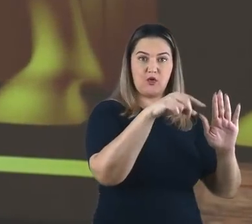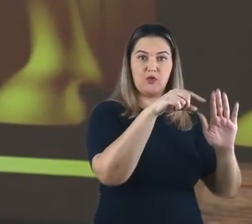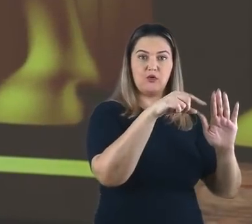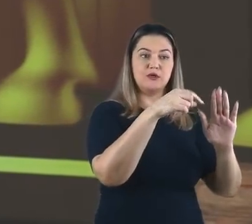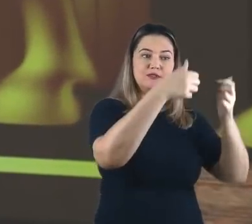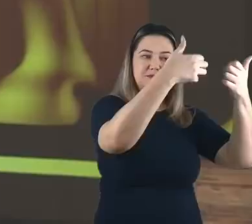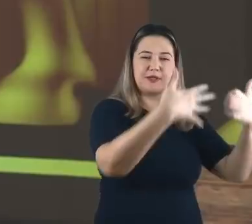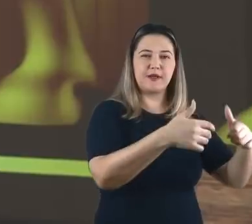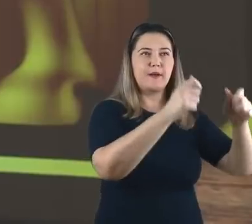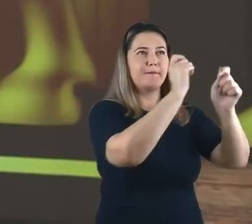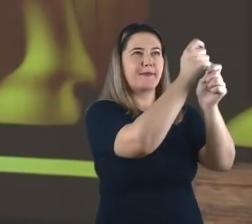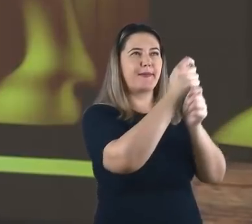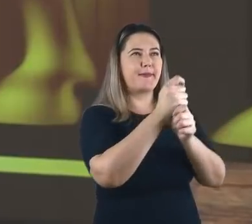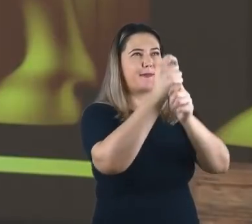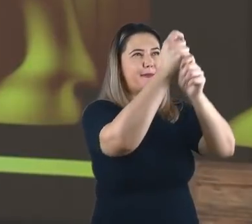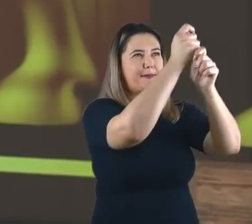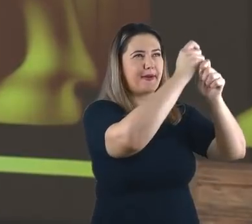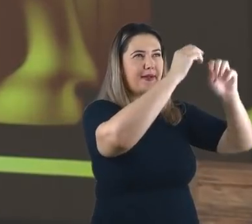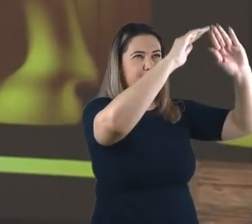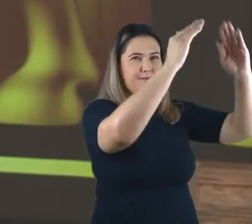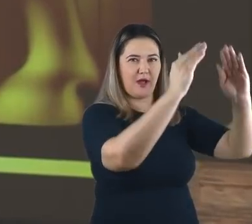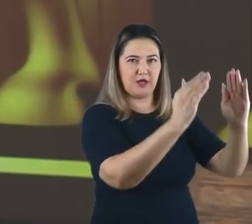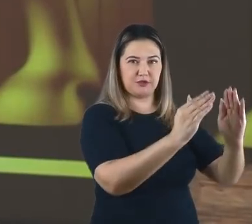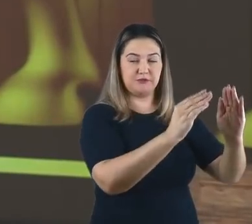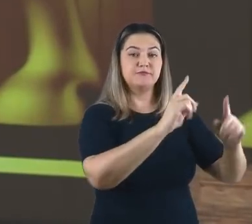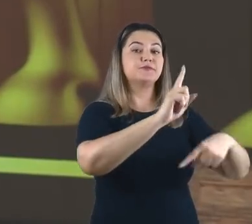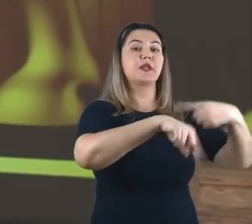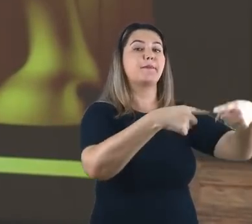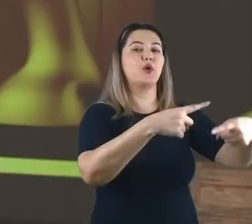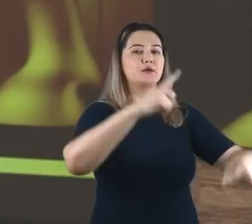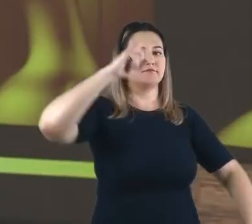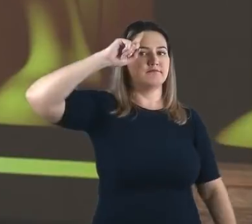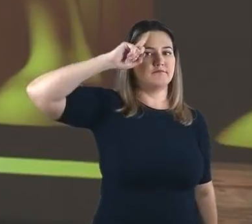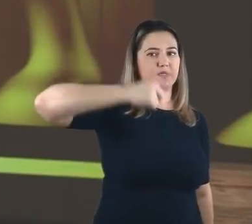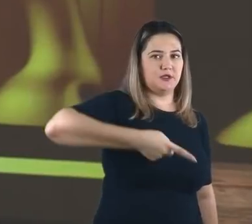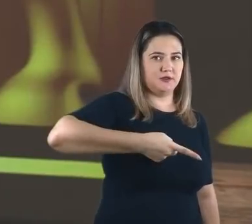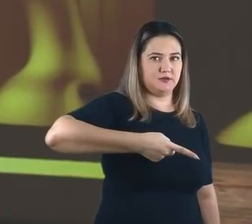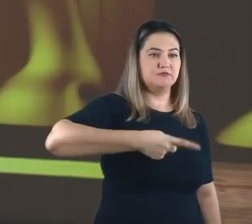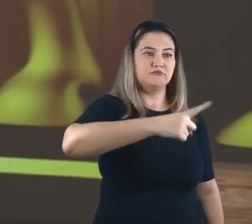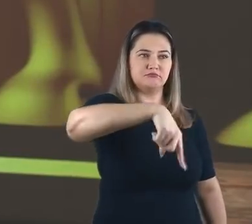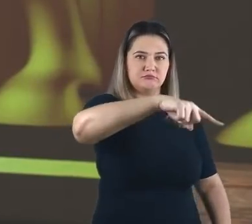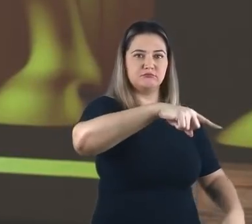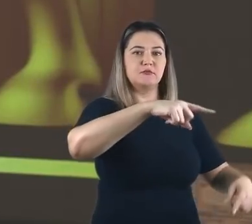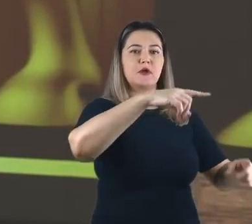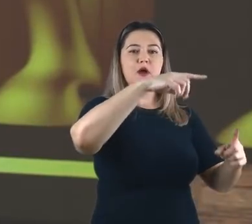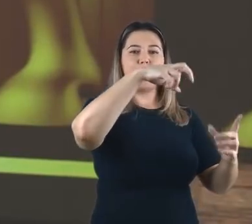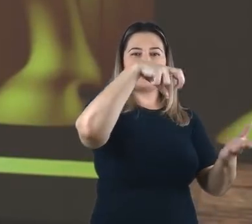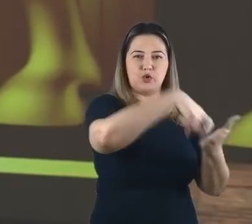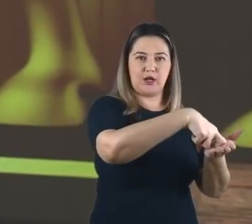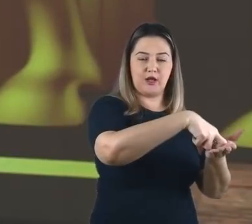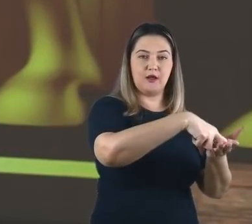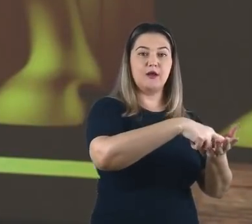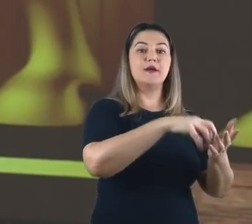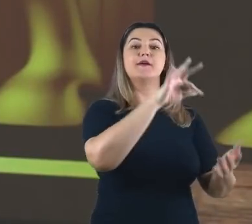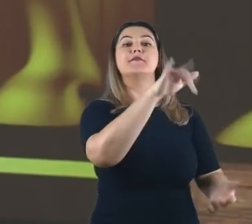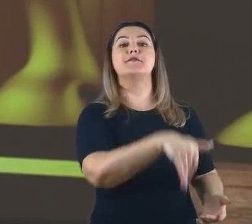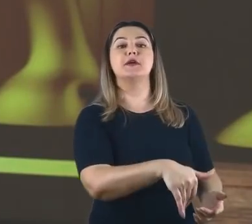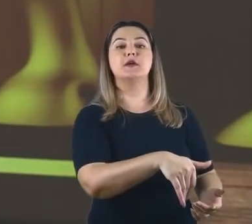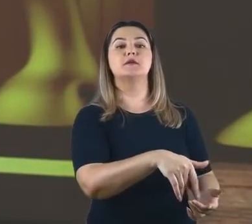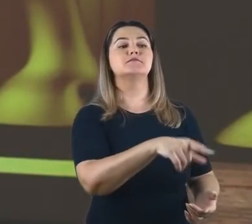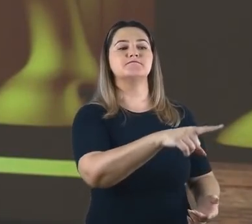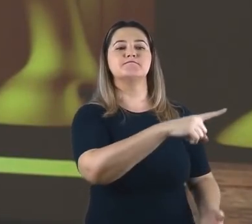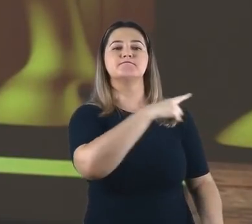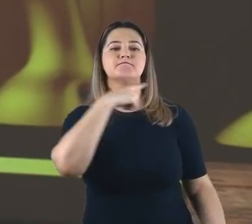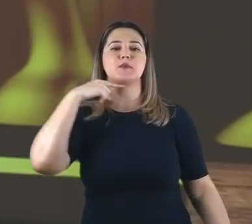de uma imagem, depois seguem com o comando para adorar essa imagem e terminam com o decreto de morte, sendo que havia